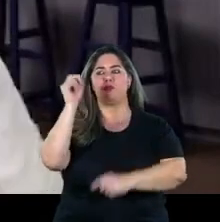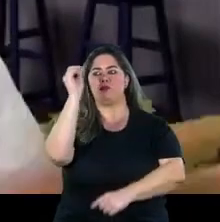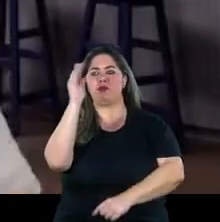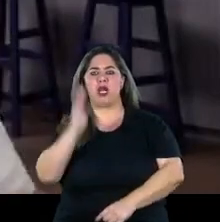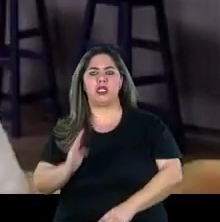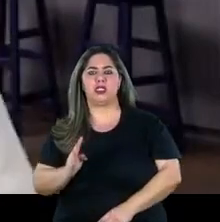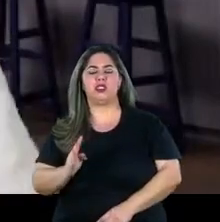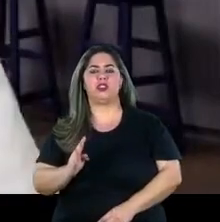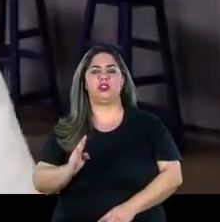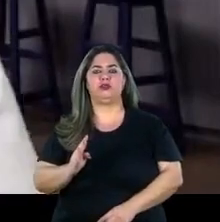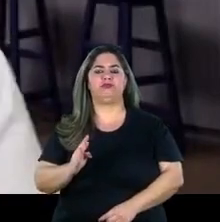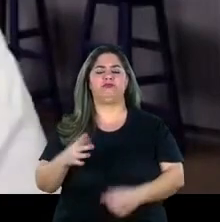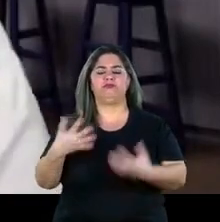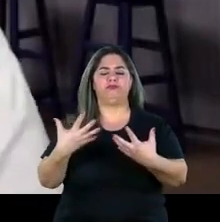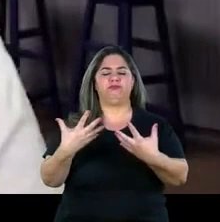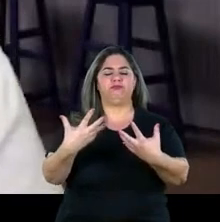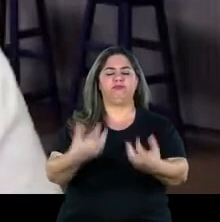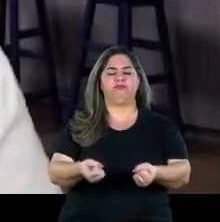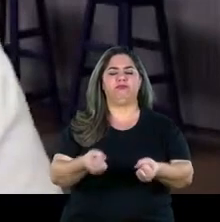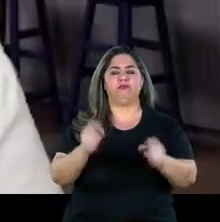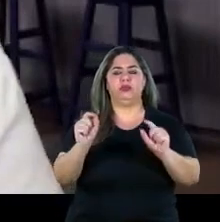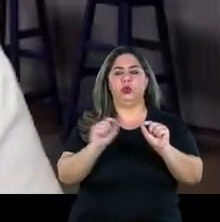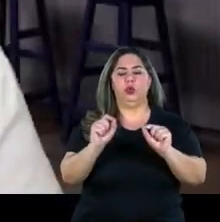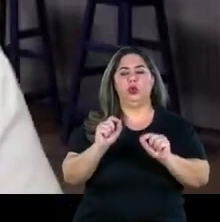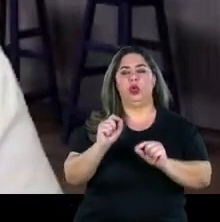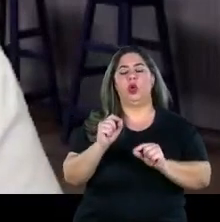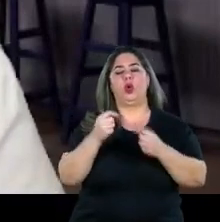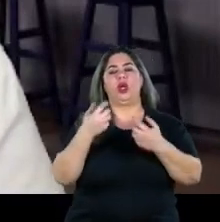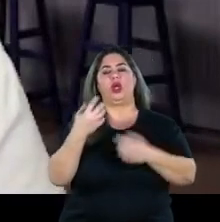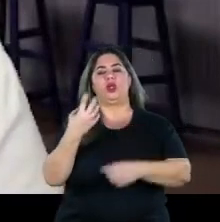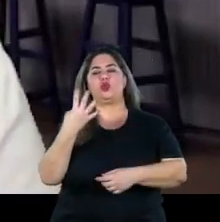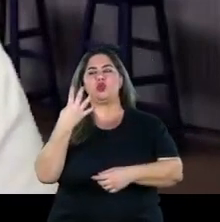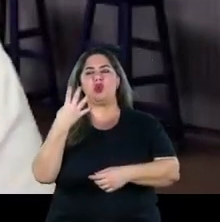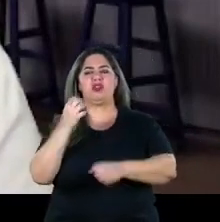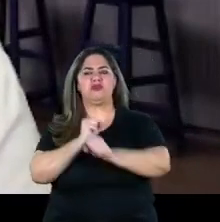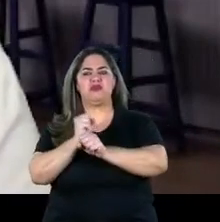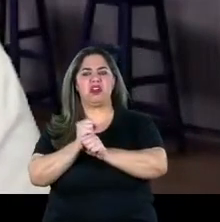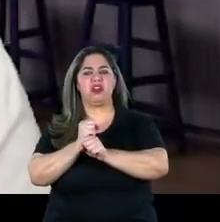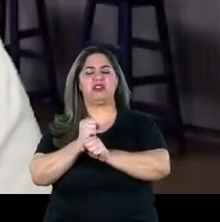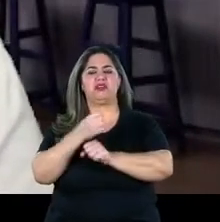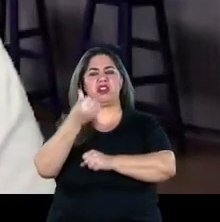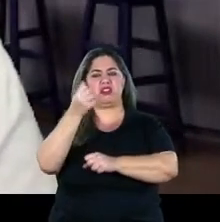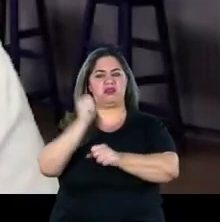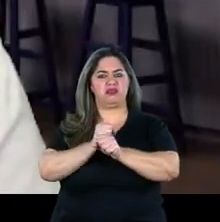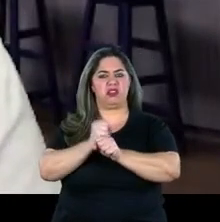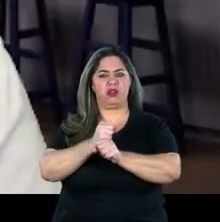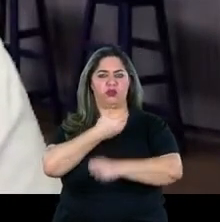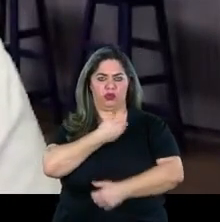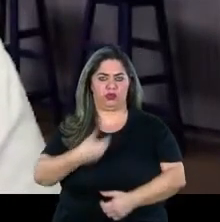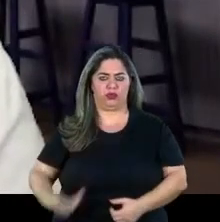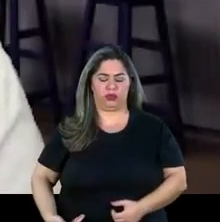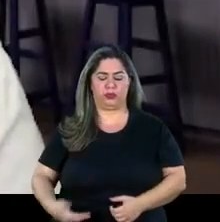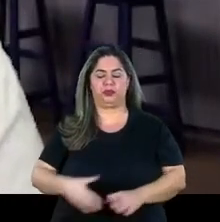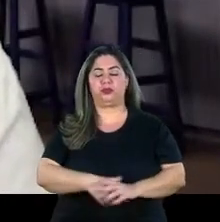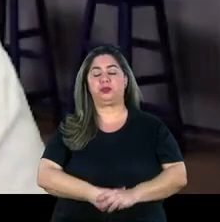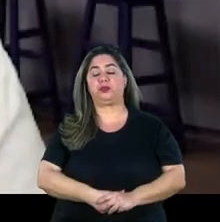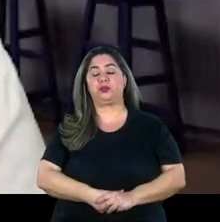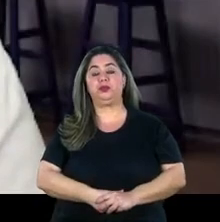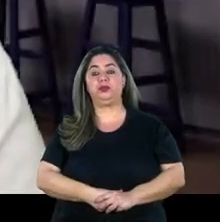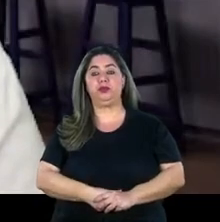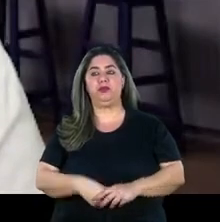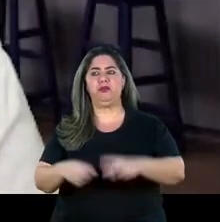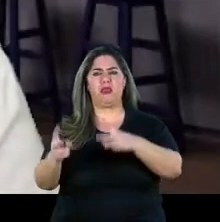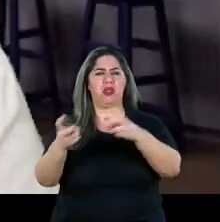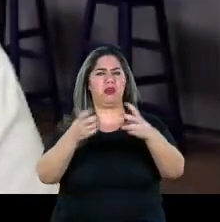não ficou satisfeito com esses últimos quatro seis anos aí de governo né a gente tem visto tanta